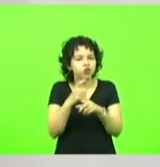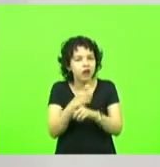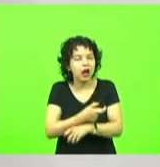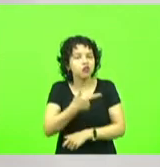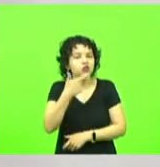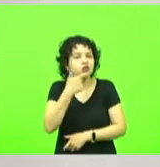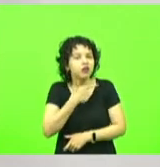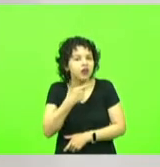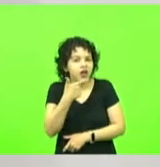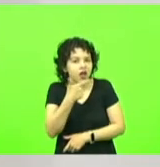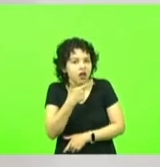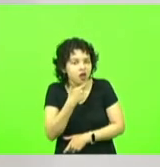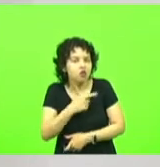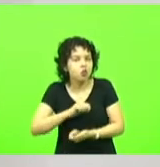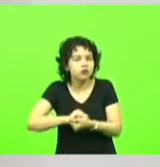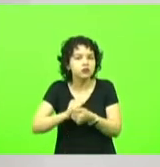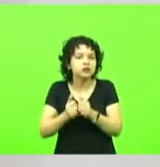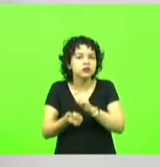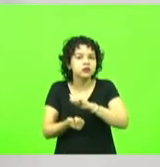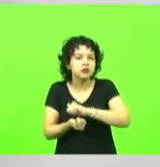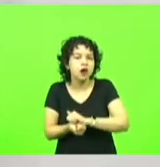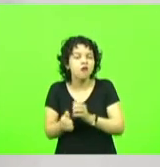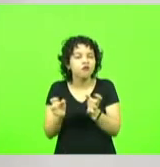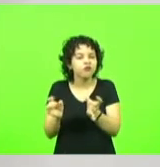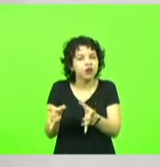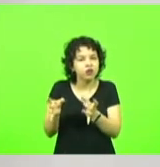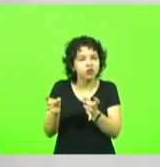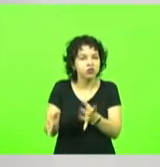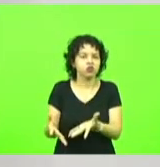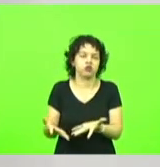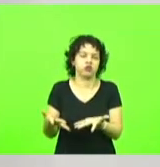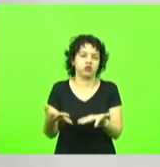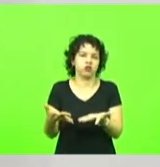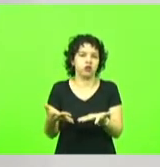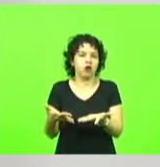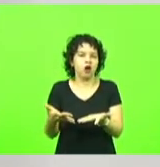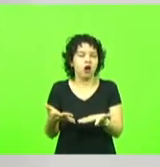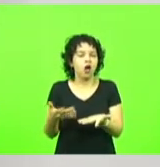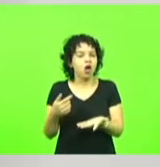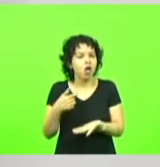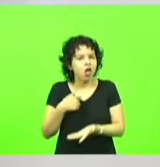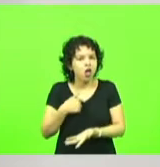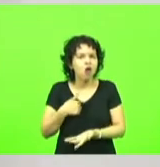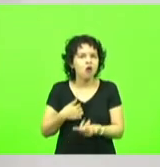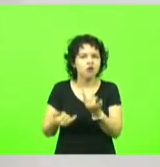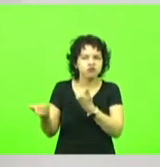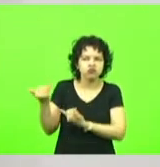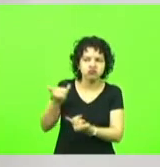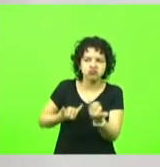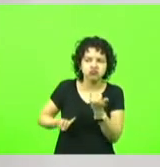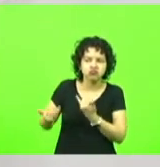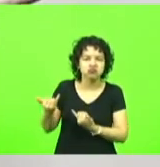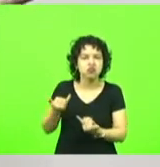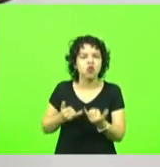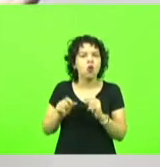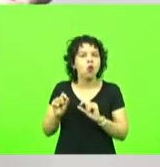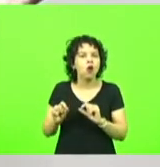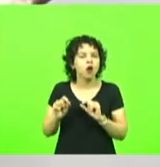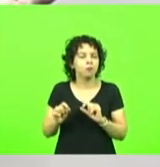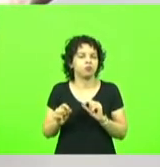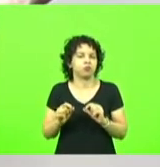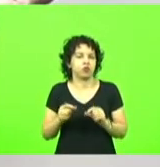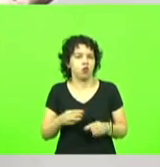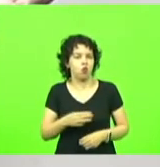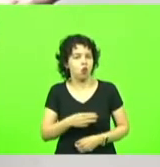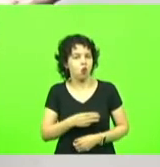vendido eu vim ouvindo agora o Ministério do Trabalho tem mais de 200